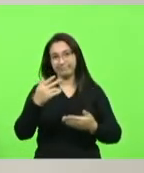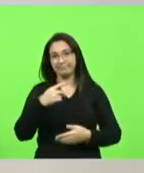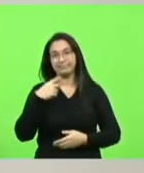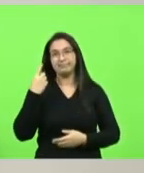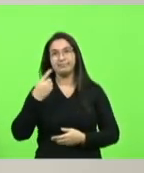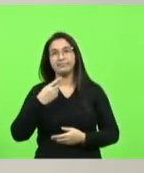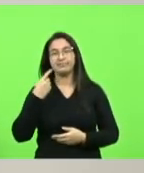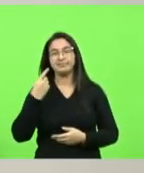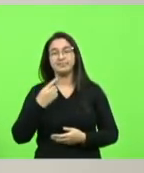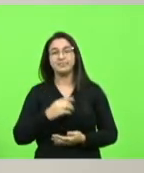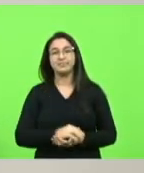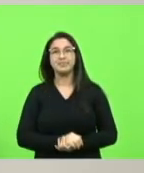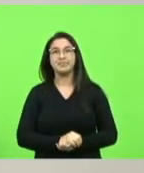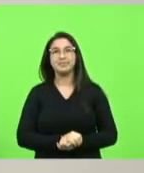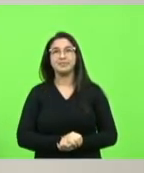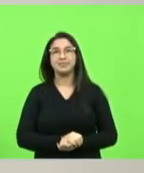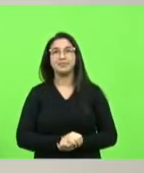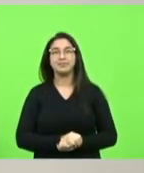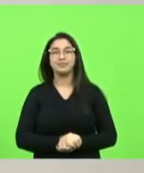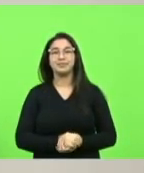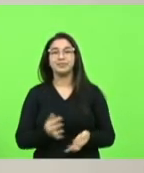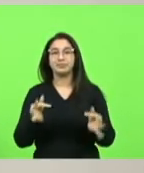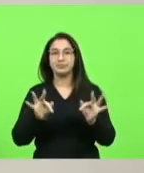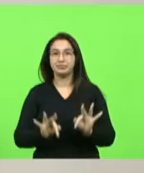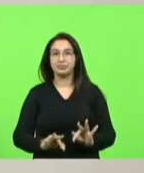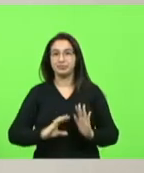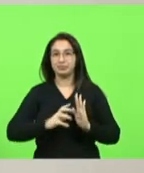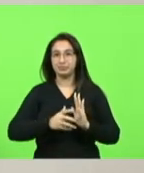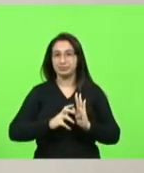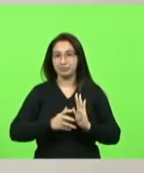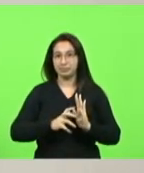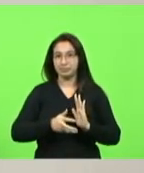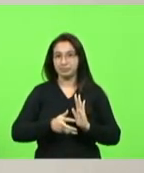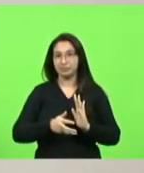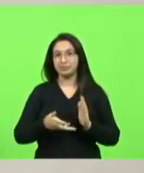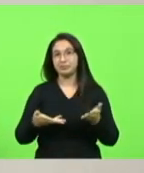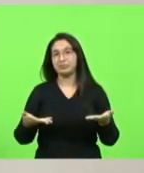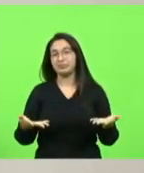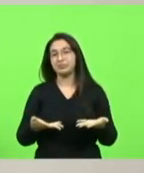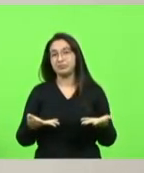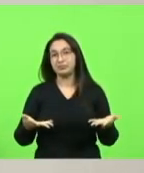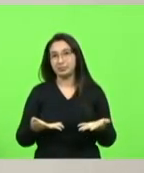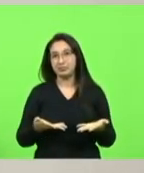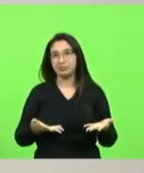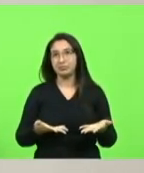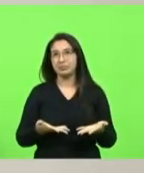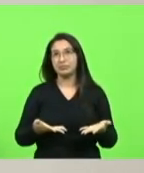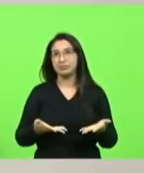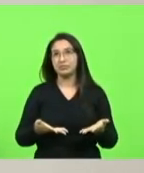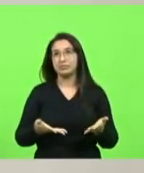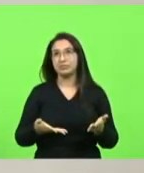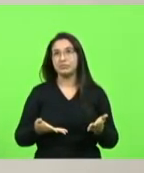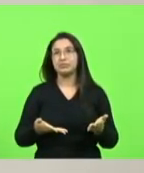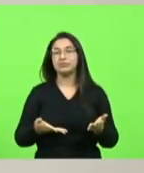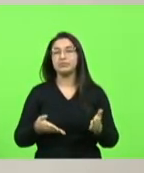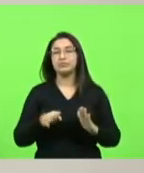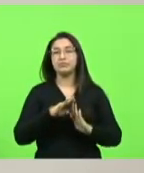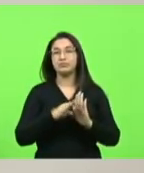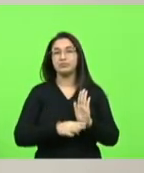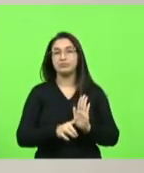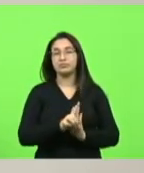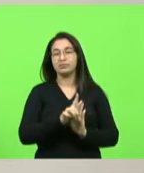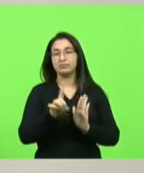silvio finalizado horário destinado aos partidos políticos entraremos neste momento na hora do dia